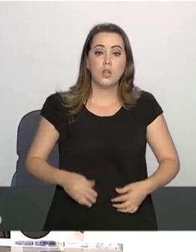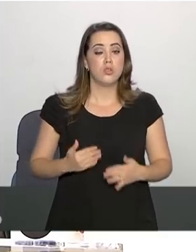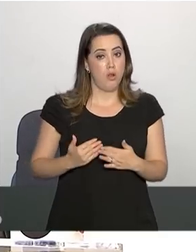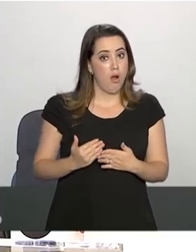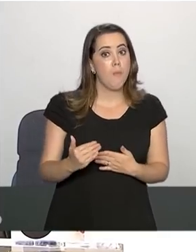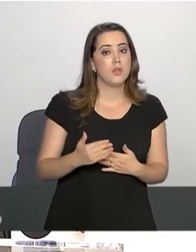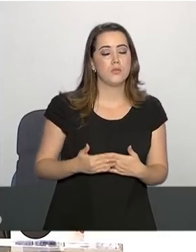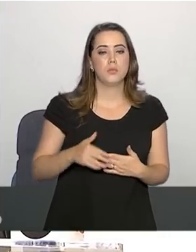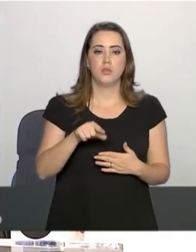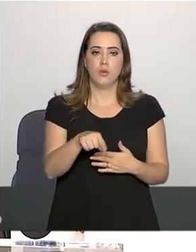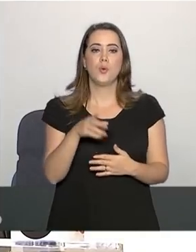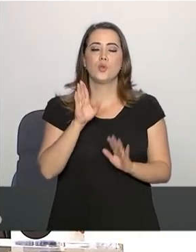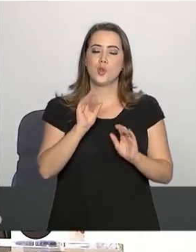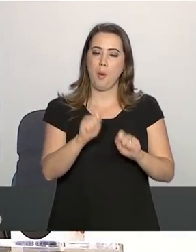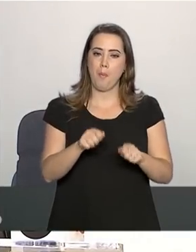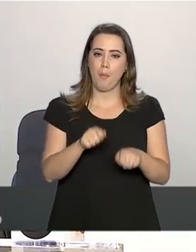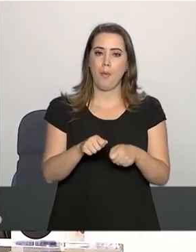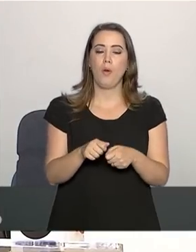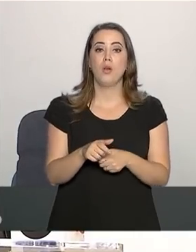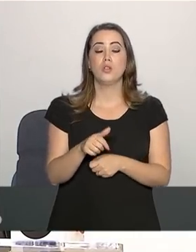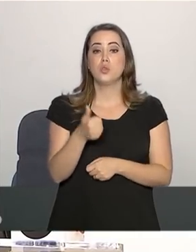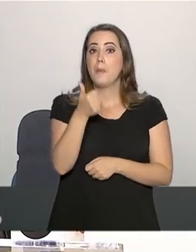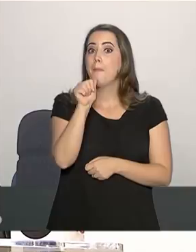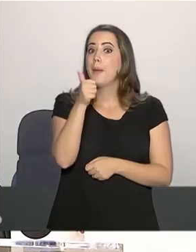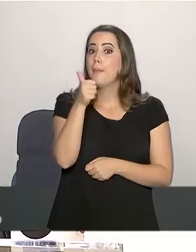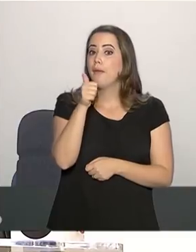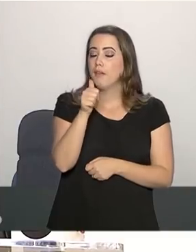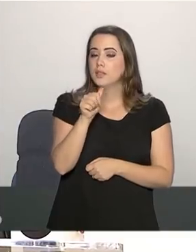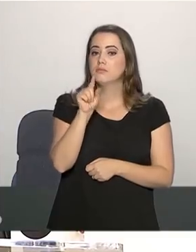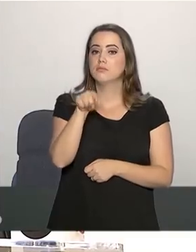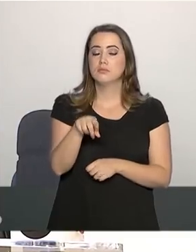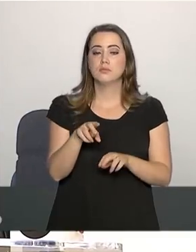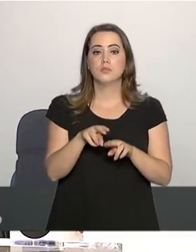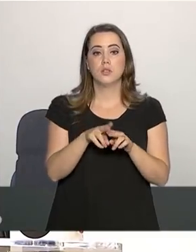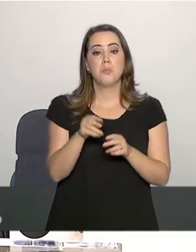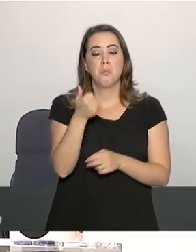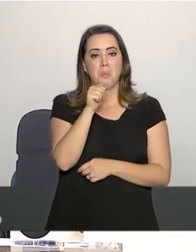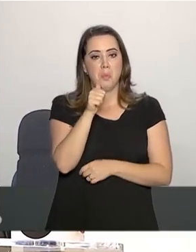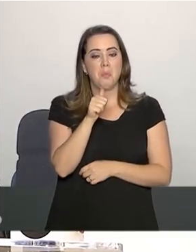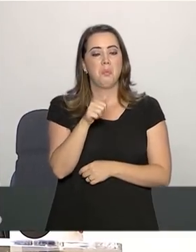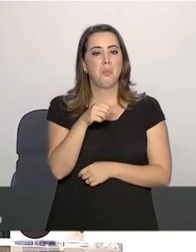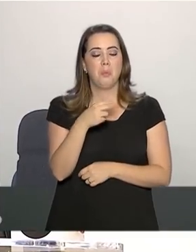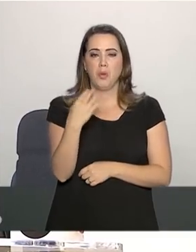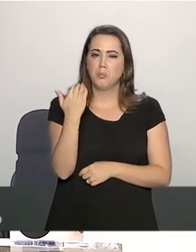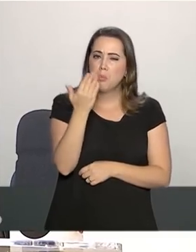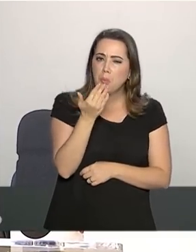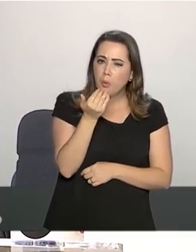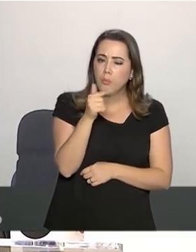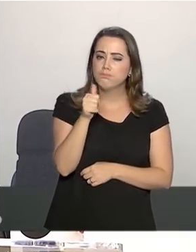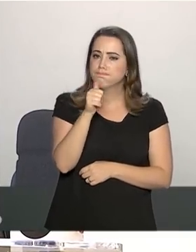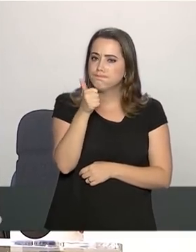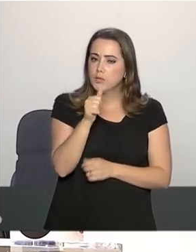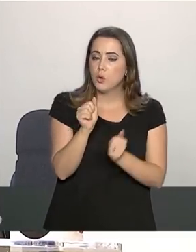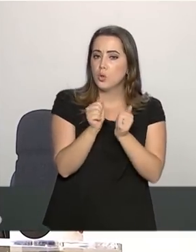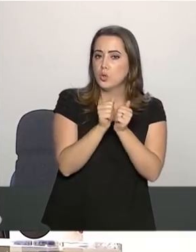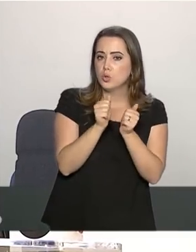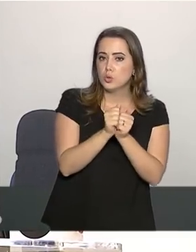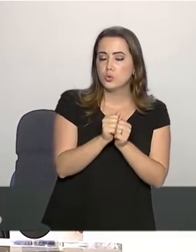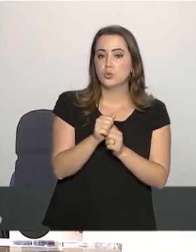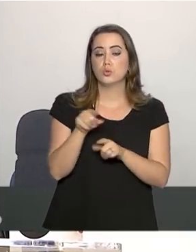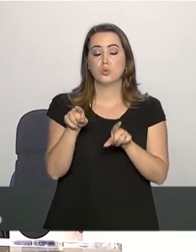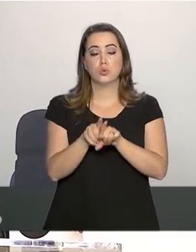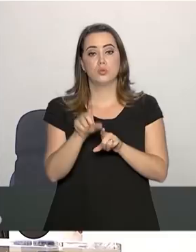início de ingestão de líquidos por via oral, em associação à